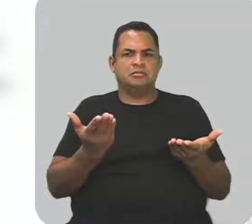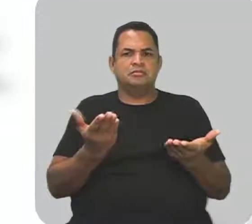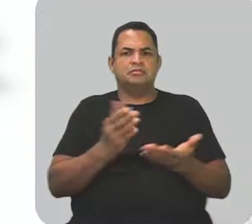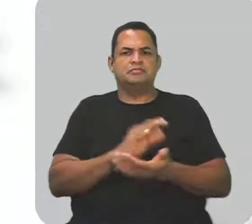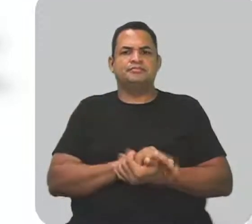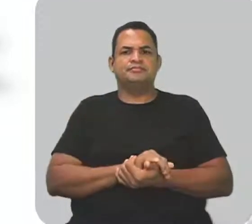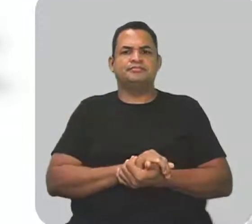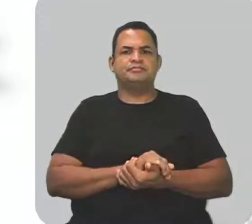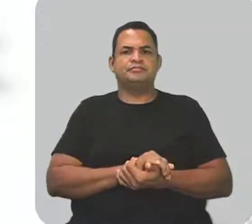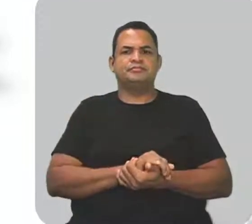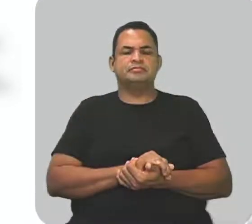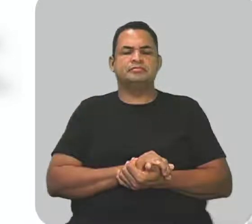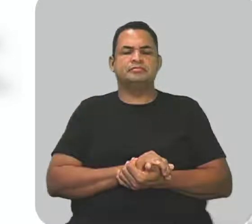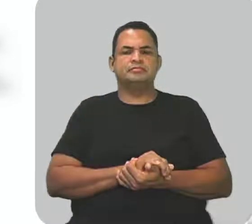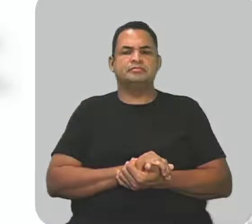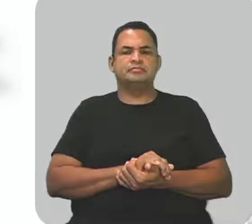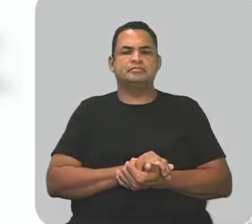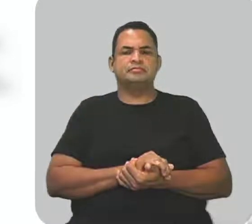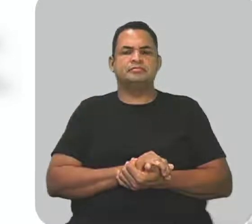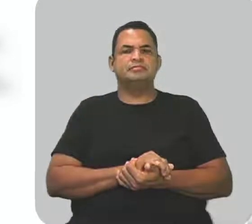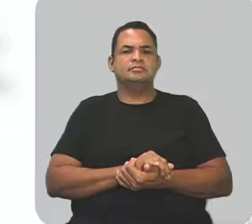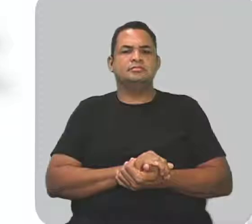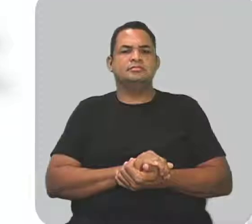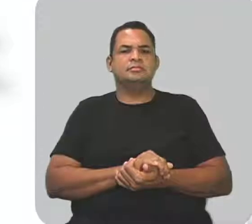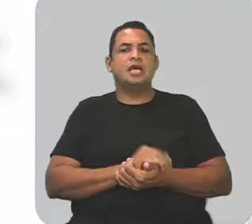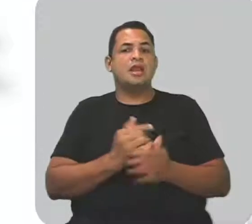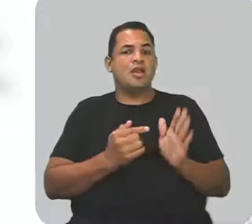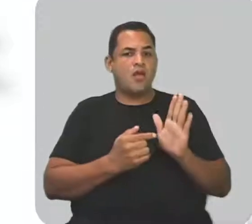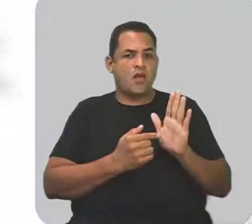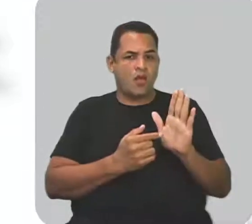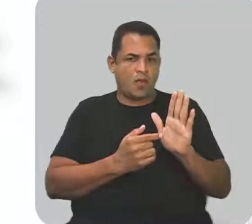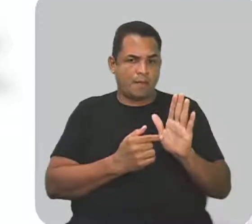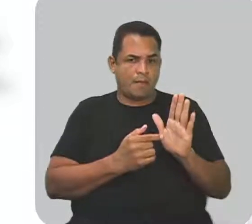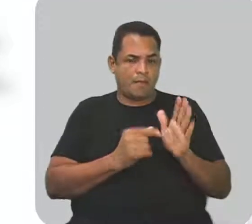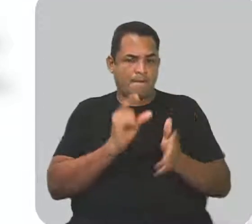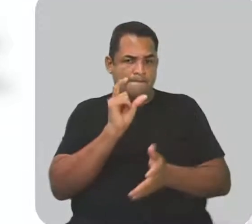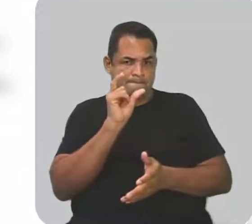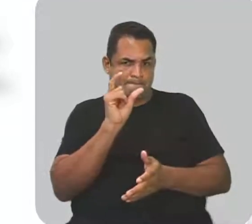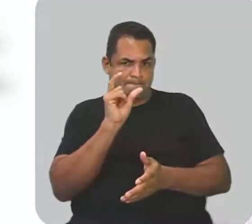Beleza. Já vejam que está em destaque, em vermelho aí.